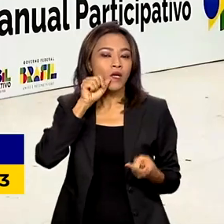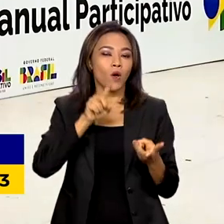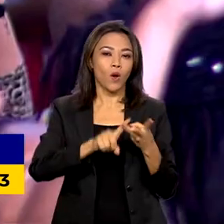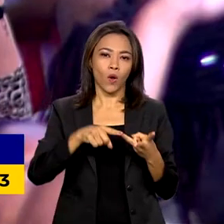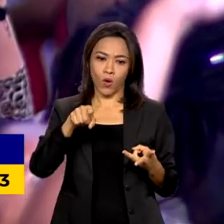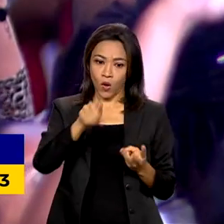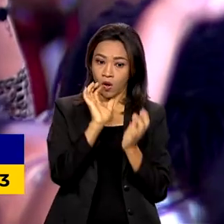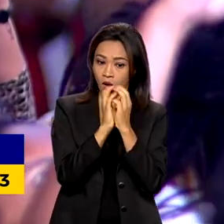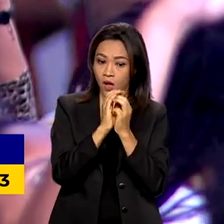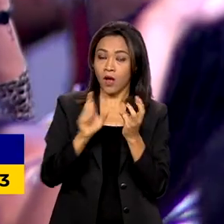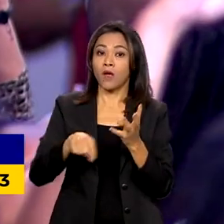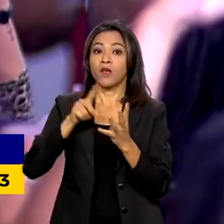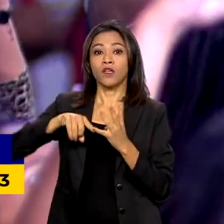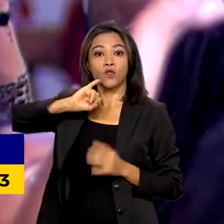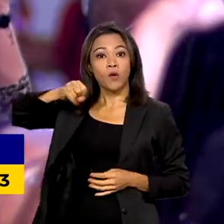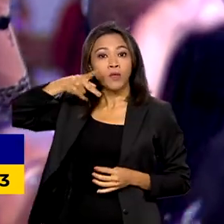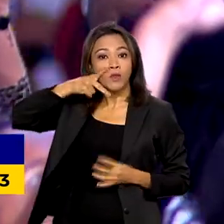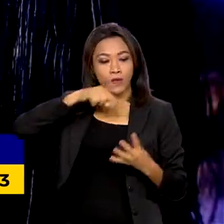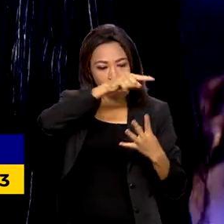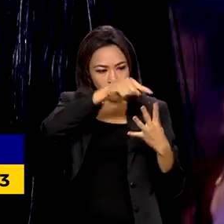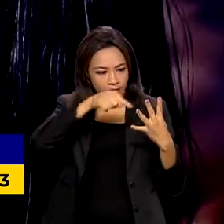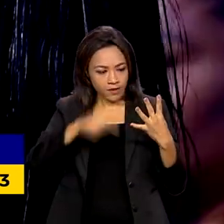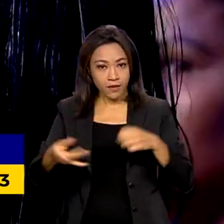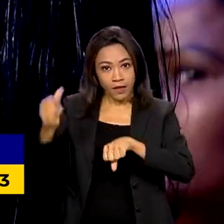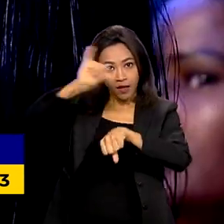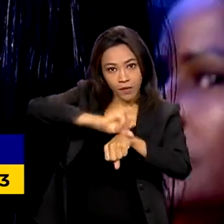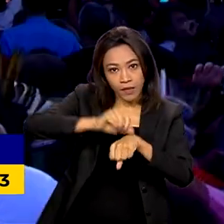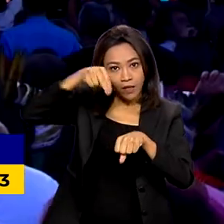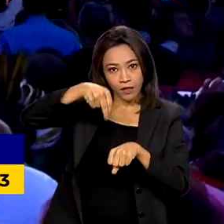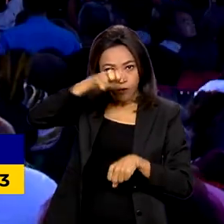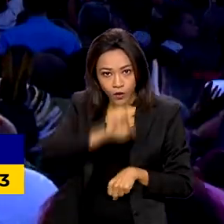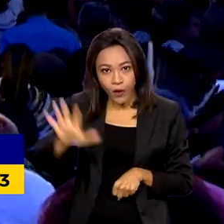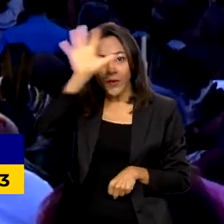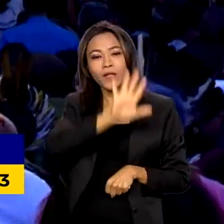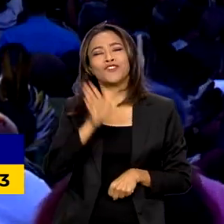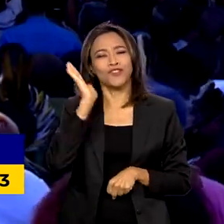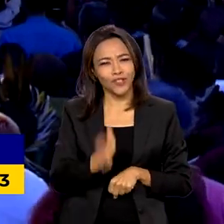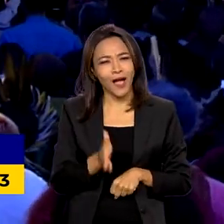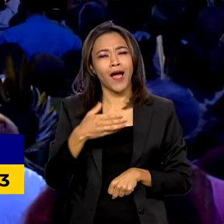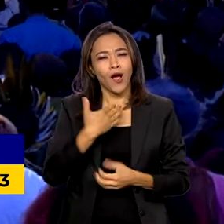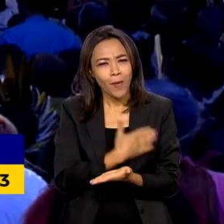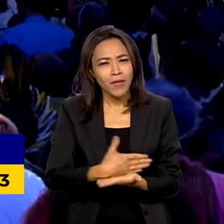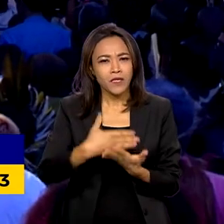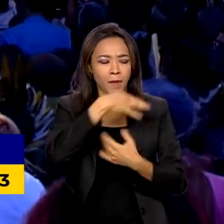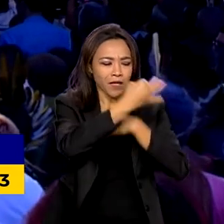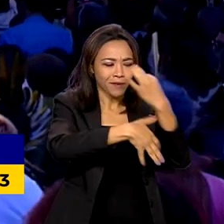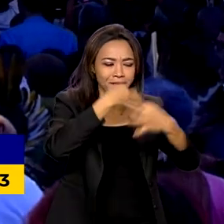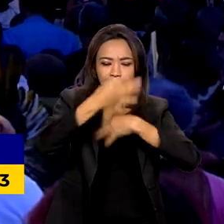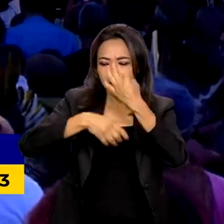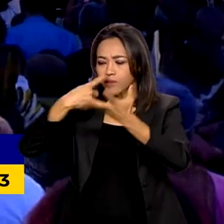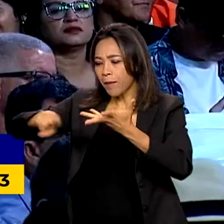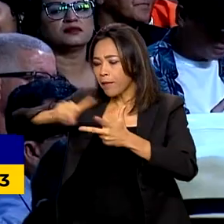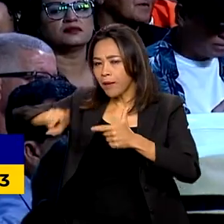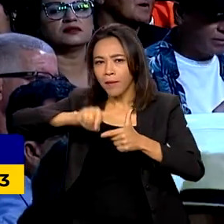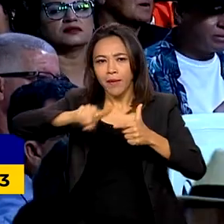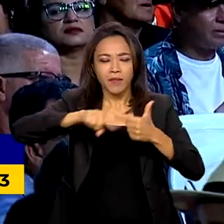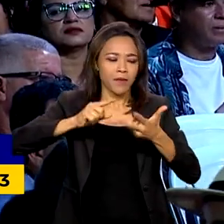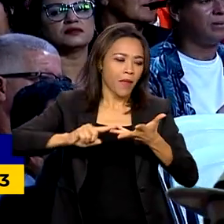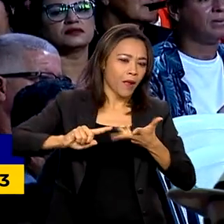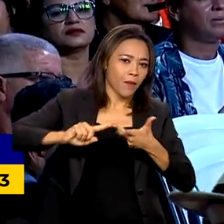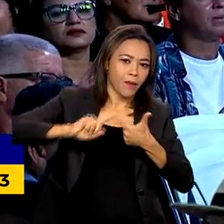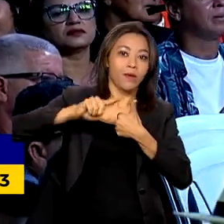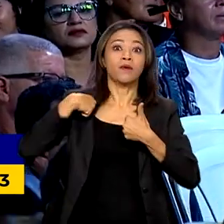Pessoa. Os moradores dessas capitais nordestinas já se engajaram e estão detalhando problemas do dia a dia que